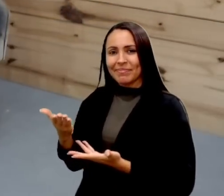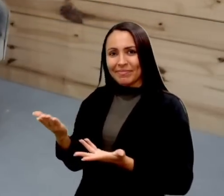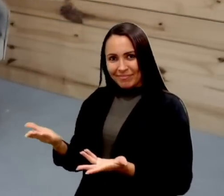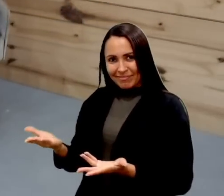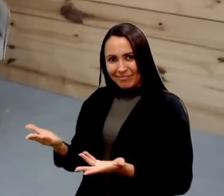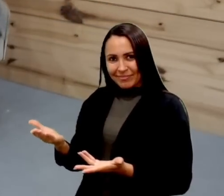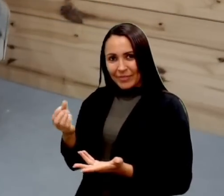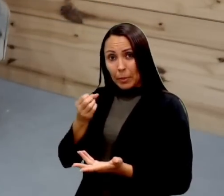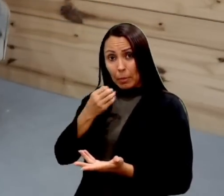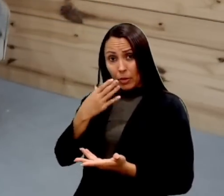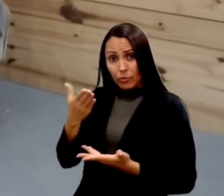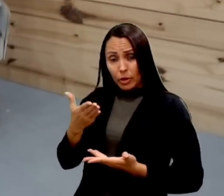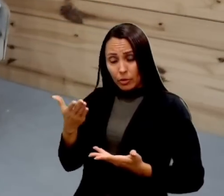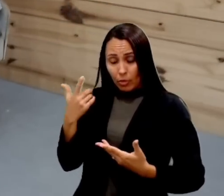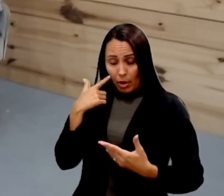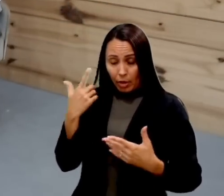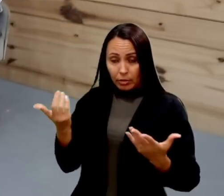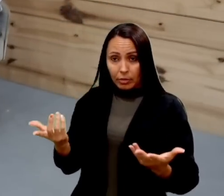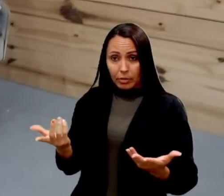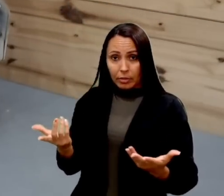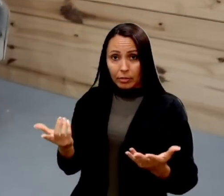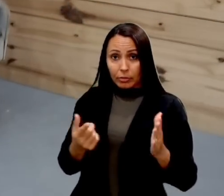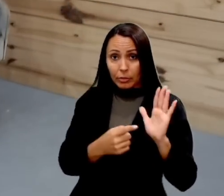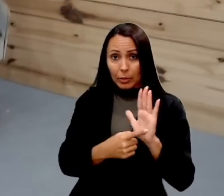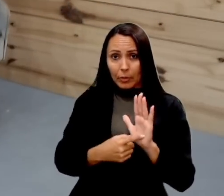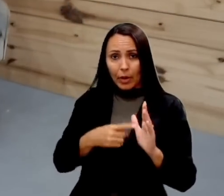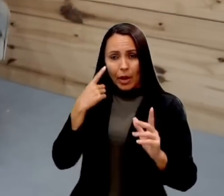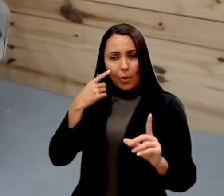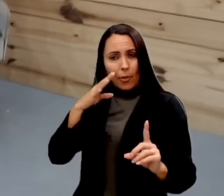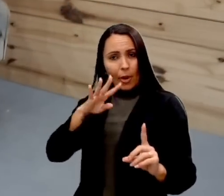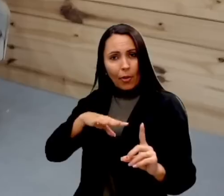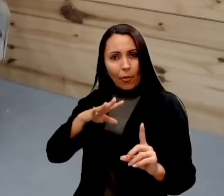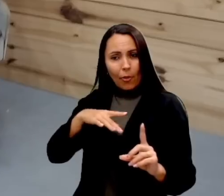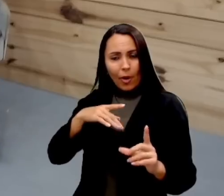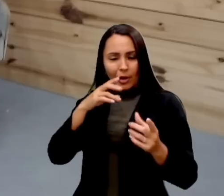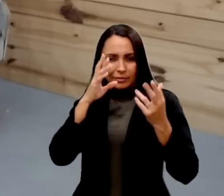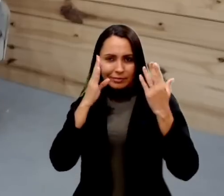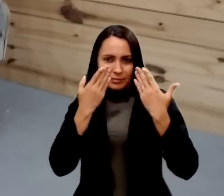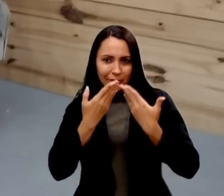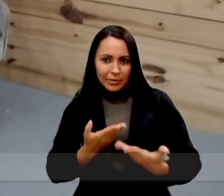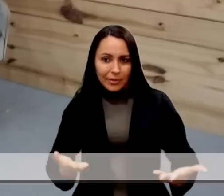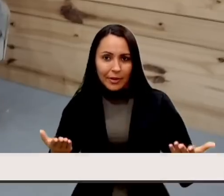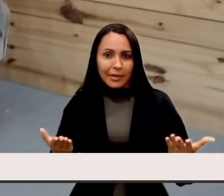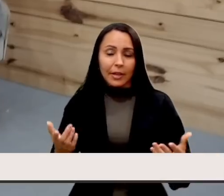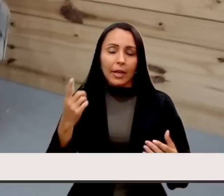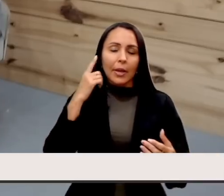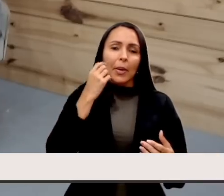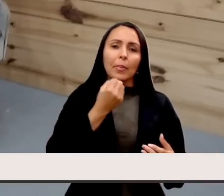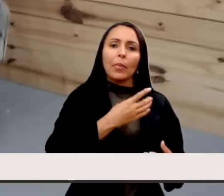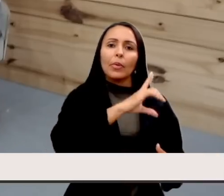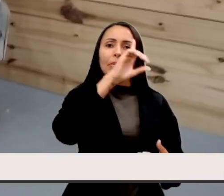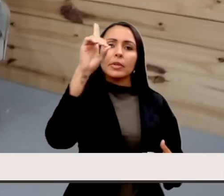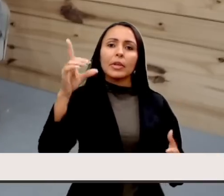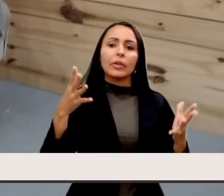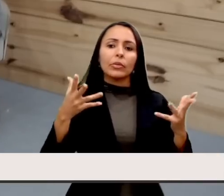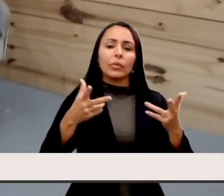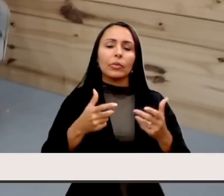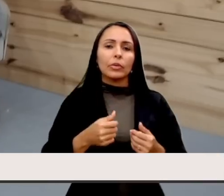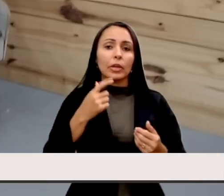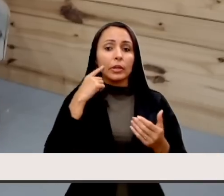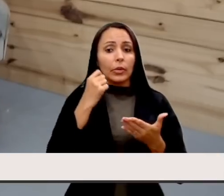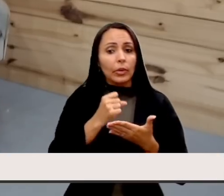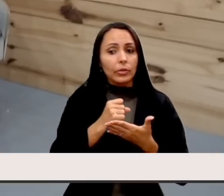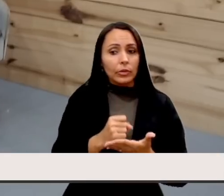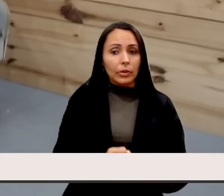-vindo a presença e é uma honra ter o senhor aqui. Bom dia a todos e todas. Estou contribuindo